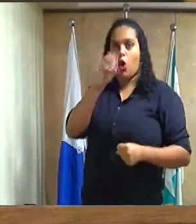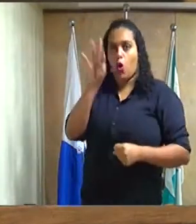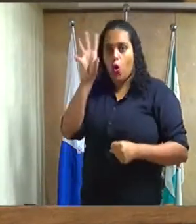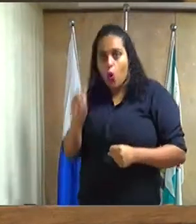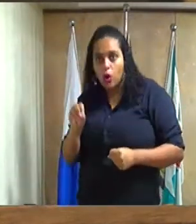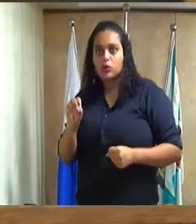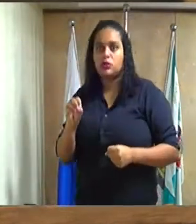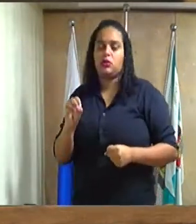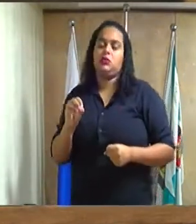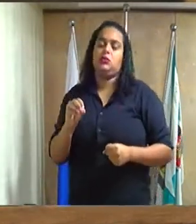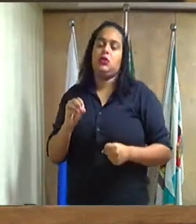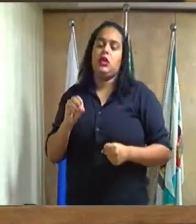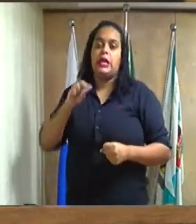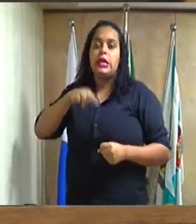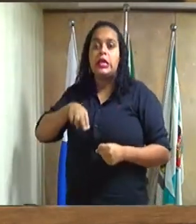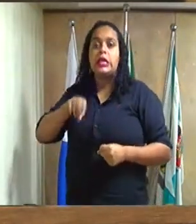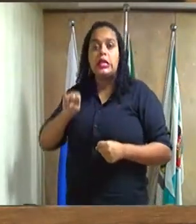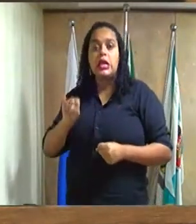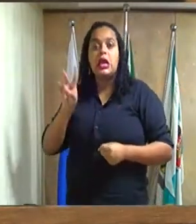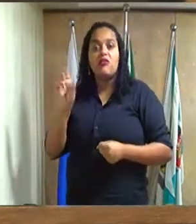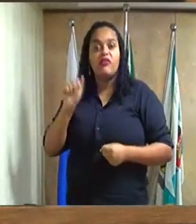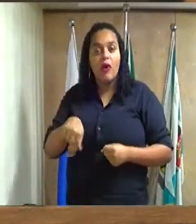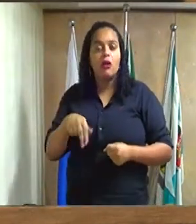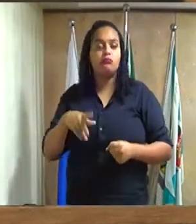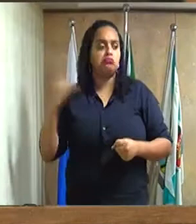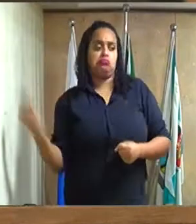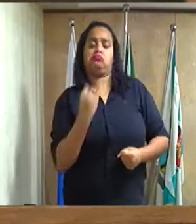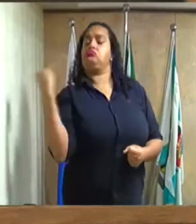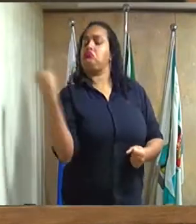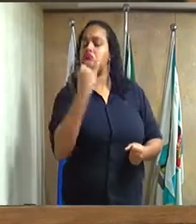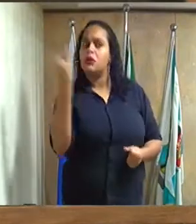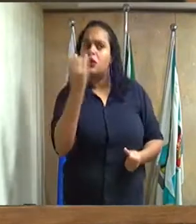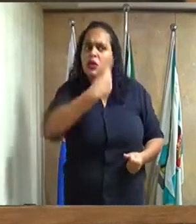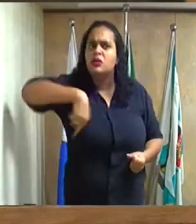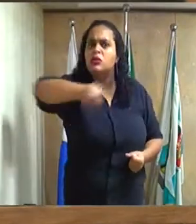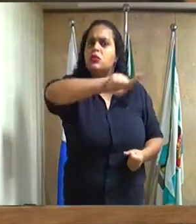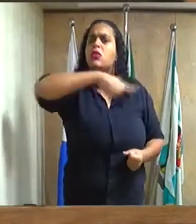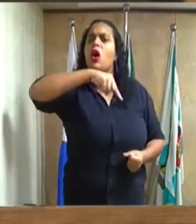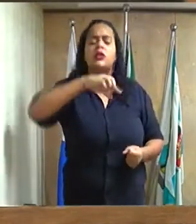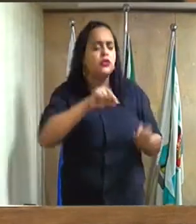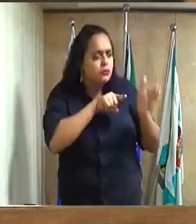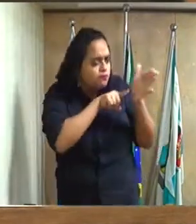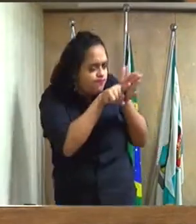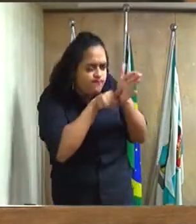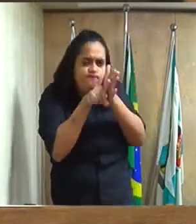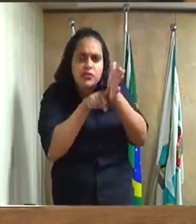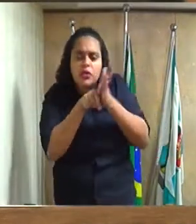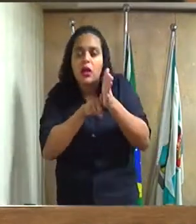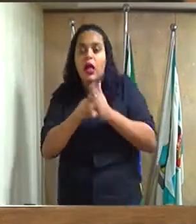Ivan, é muito importante nós apurarmos isso, Deise?